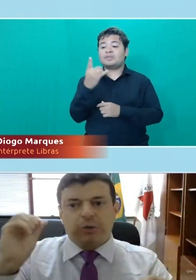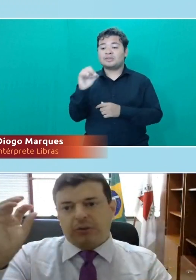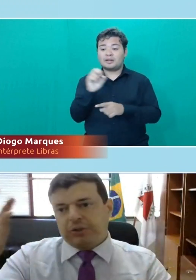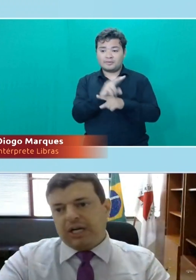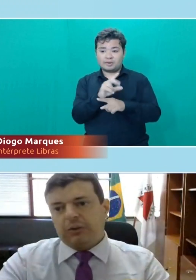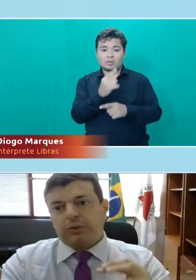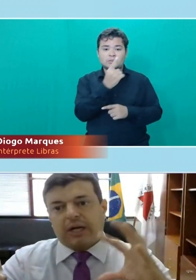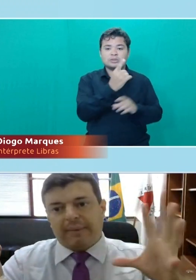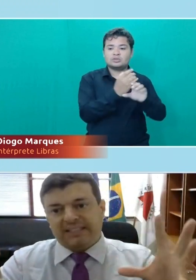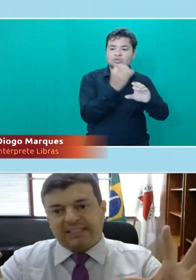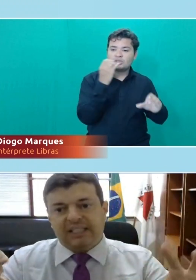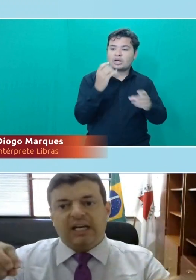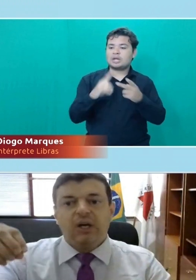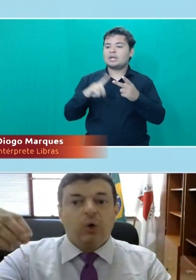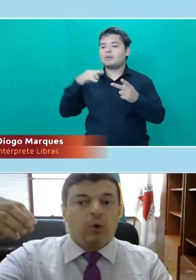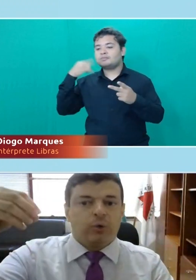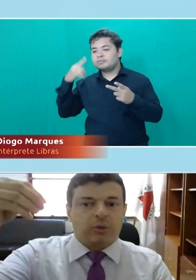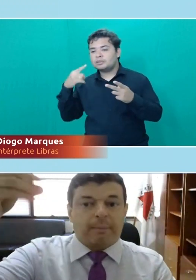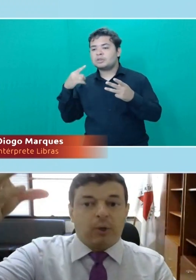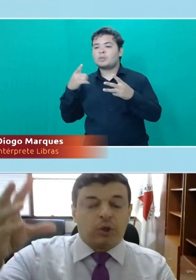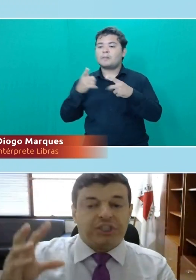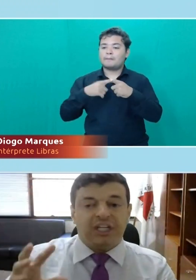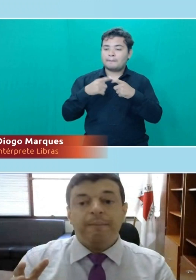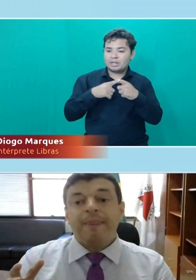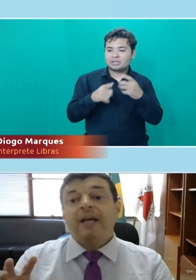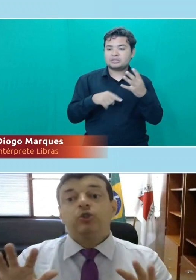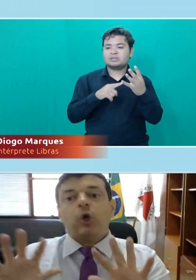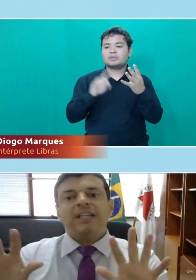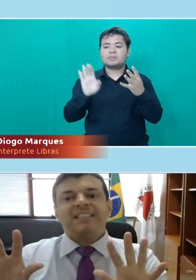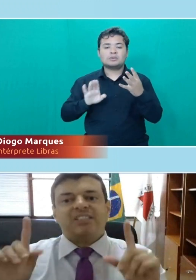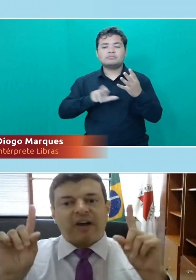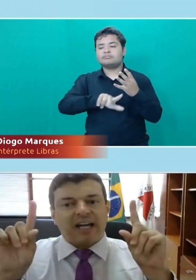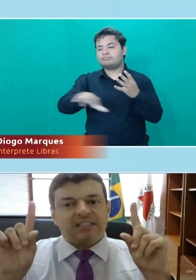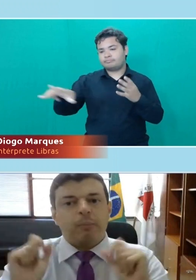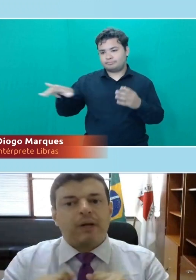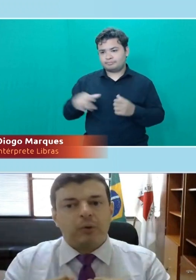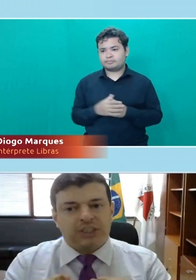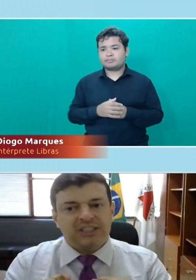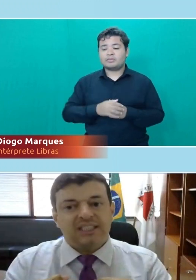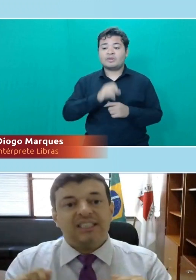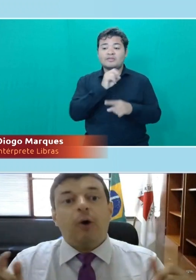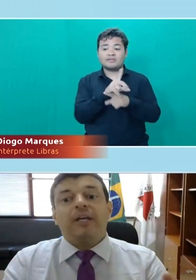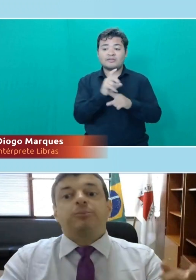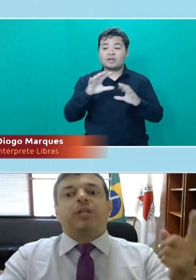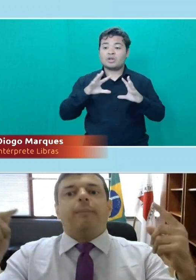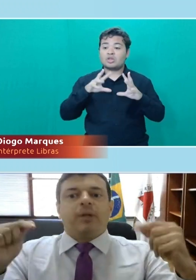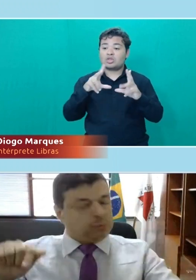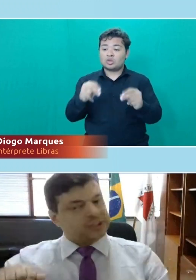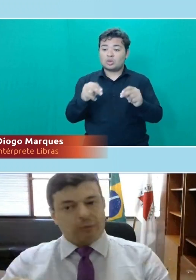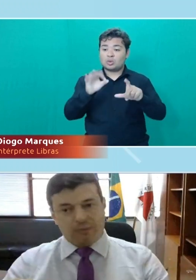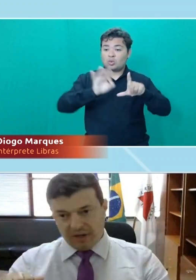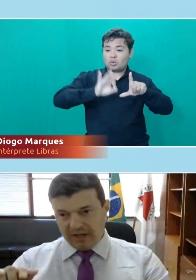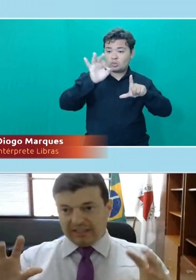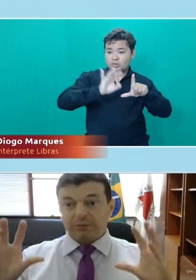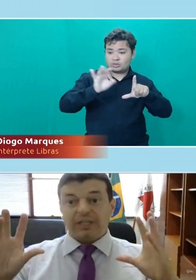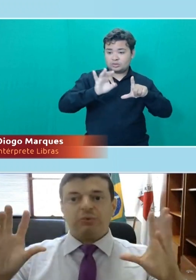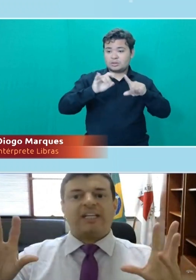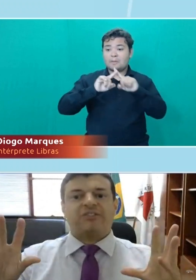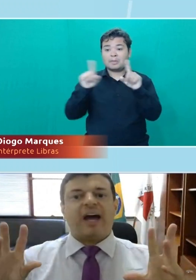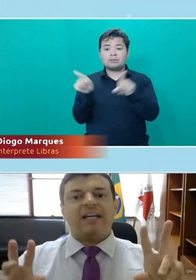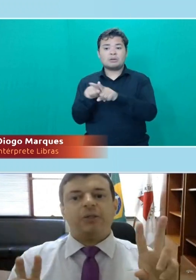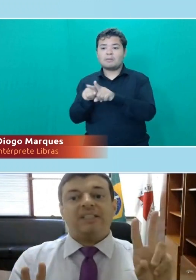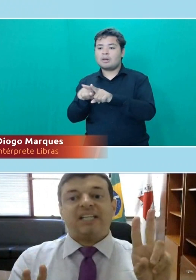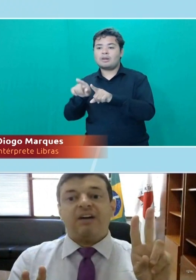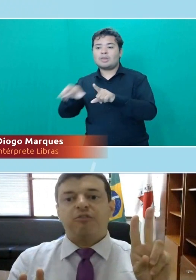engenharia, outra no direito, outra na medicina, outra na biologia. Todas as vagas são para cotistas e, ao mesmo tempo, não são. Então,